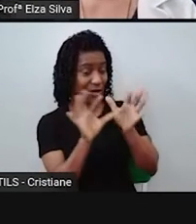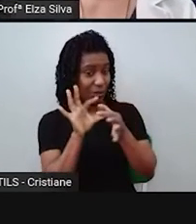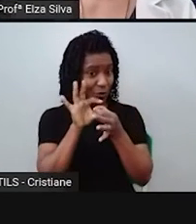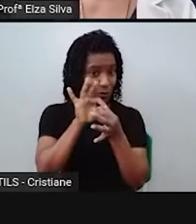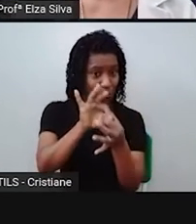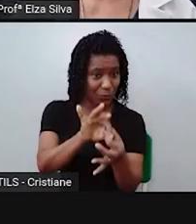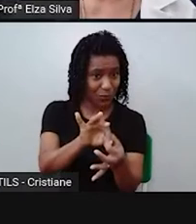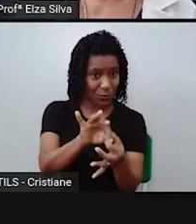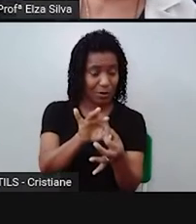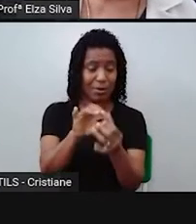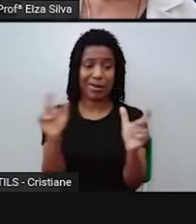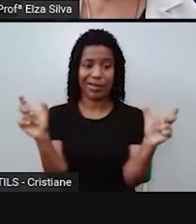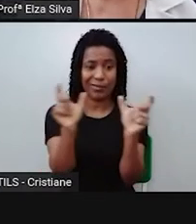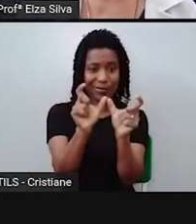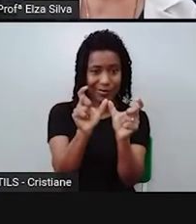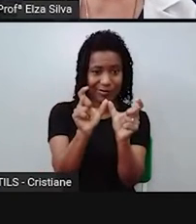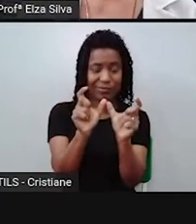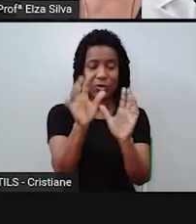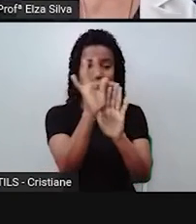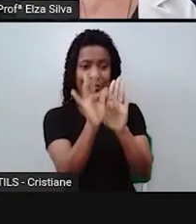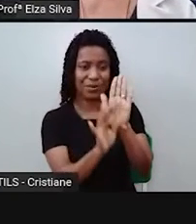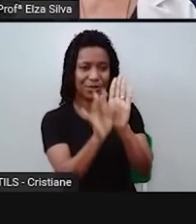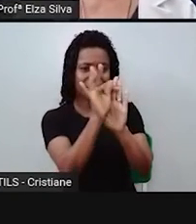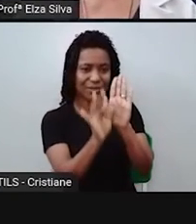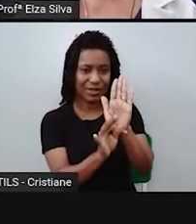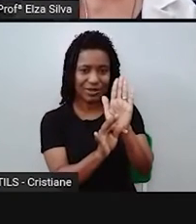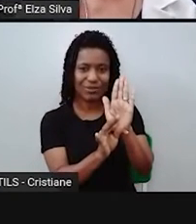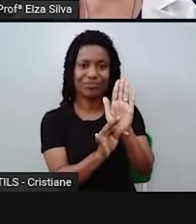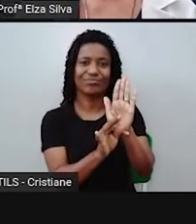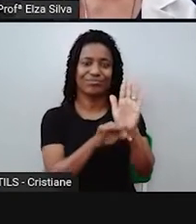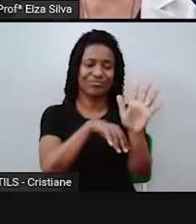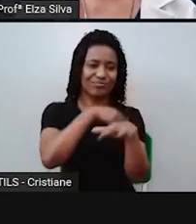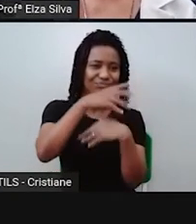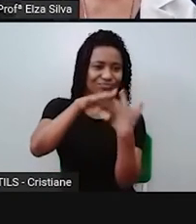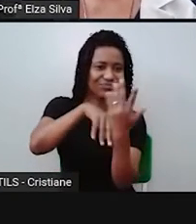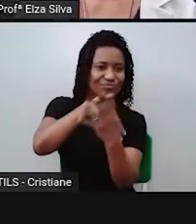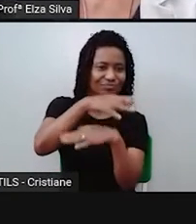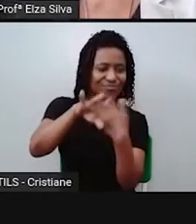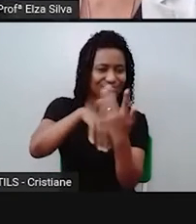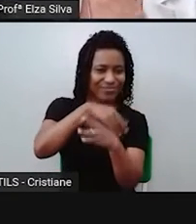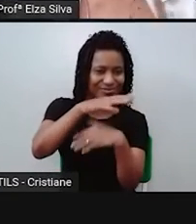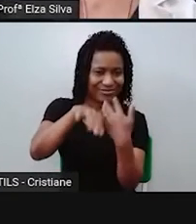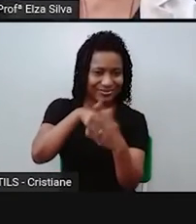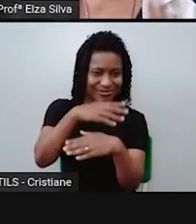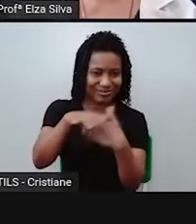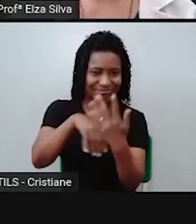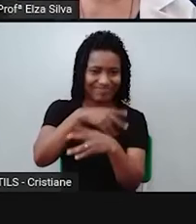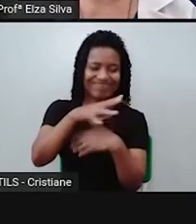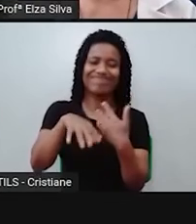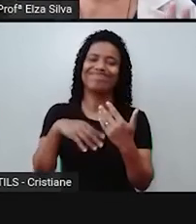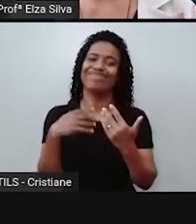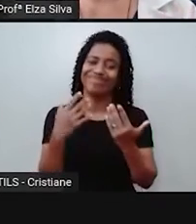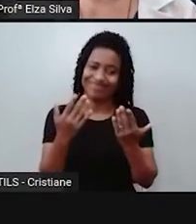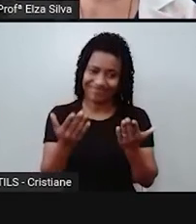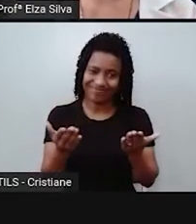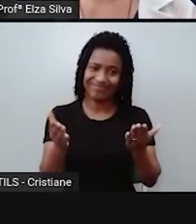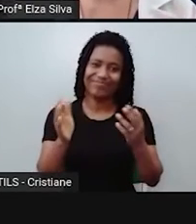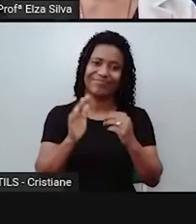o nosso texto vai ficar desta maneira. Observem, totalmente